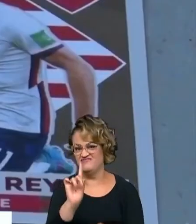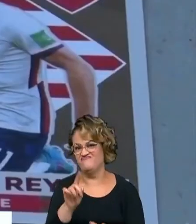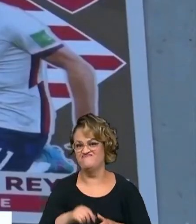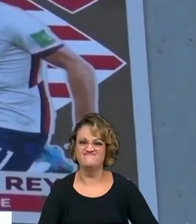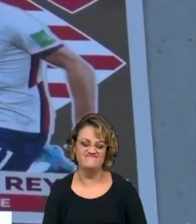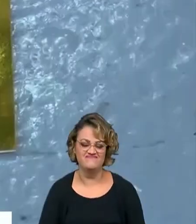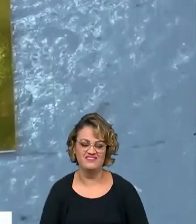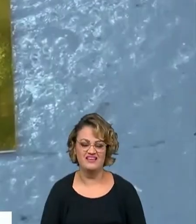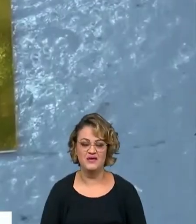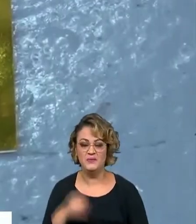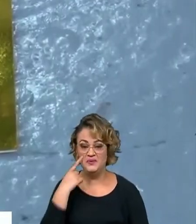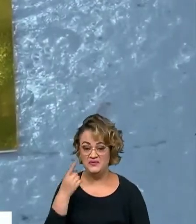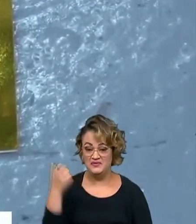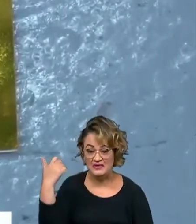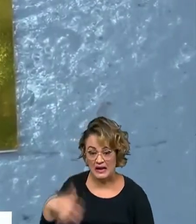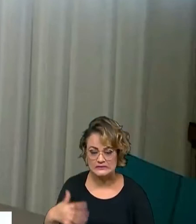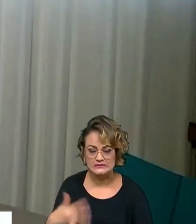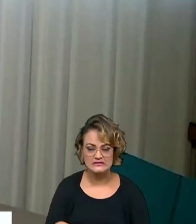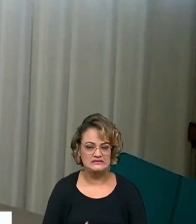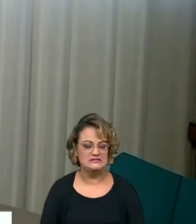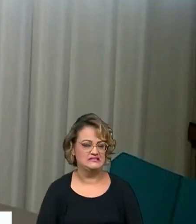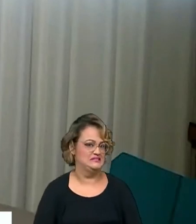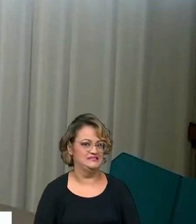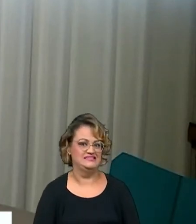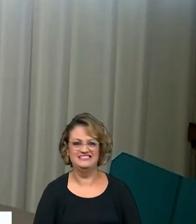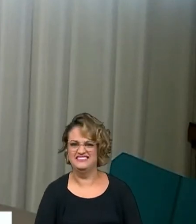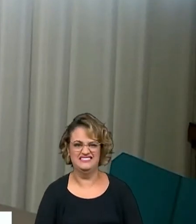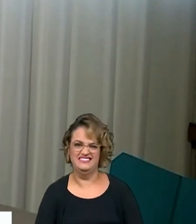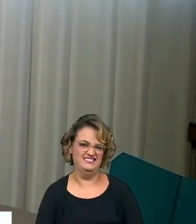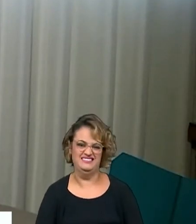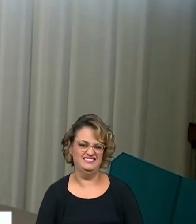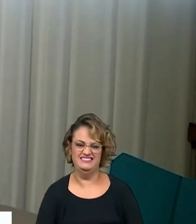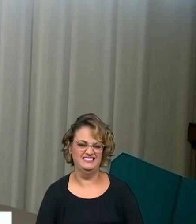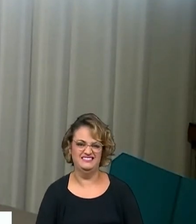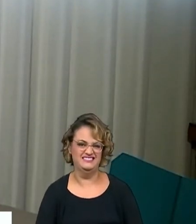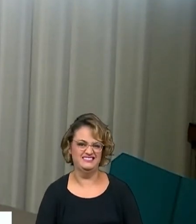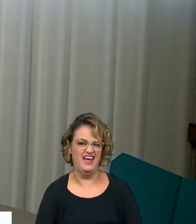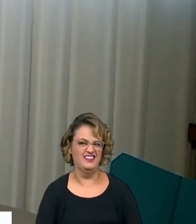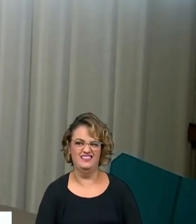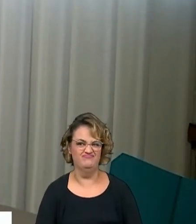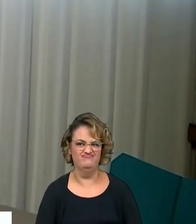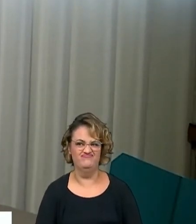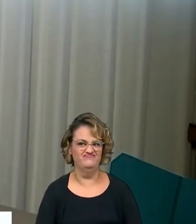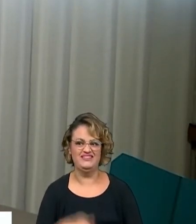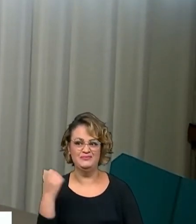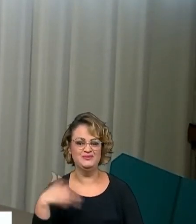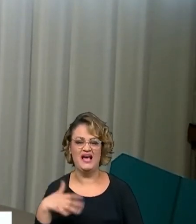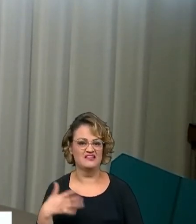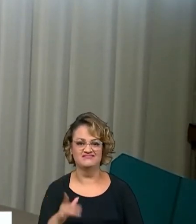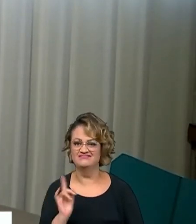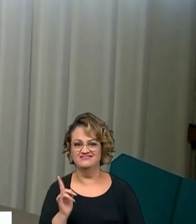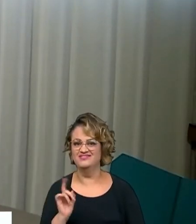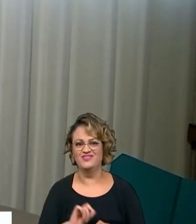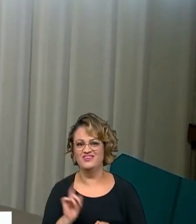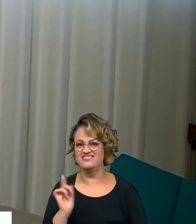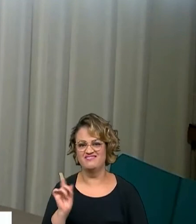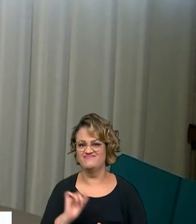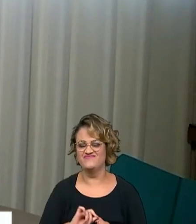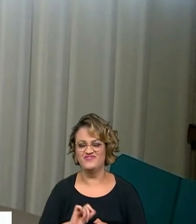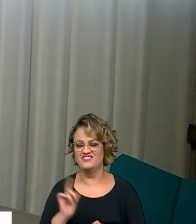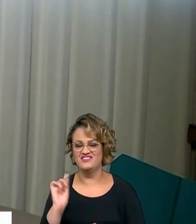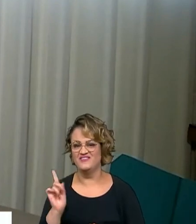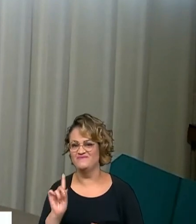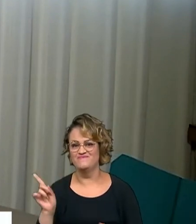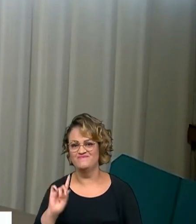Quando eu fiquei sabendo dos valores desse ano que a Panini colocou, eu achei abusivo, sabe? E eu acho que isso